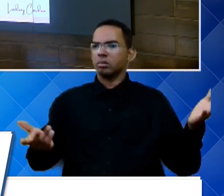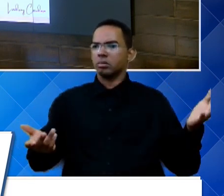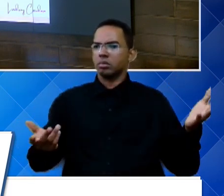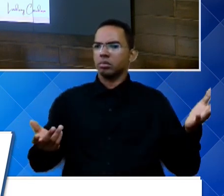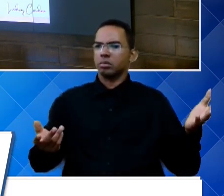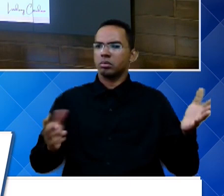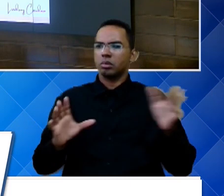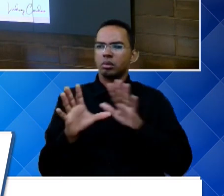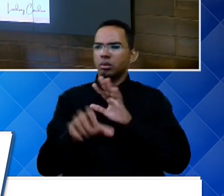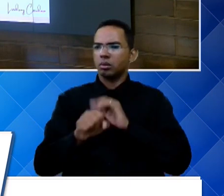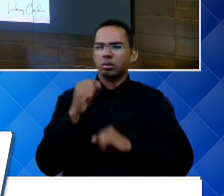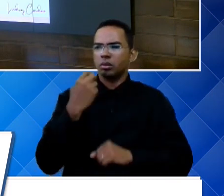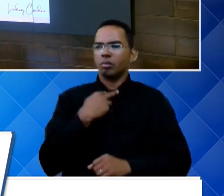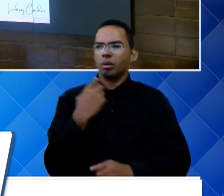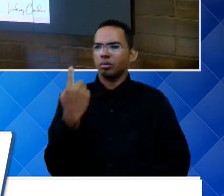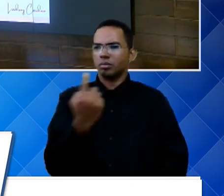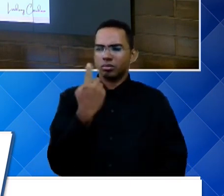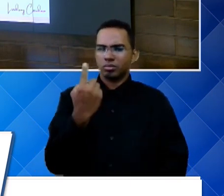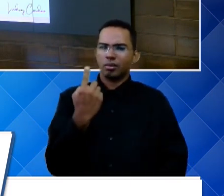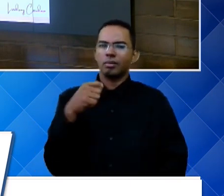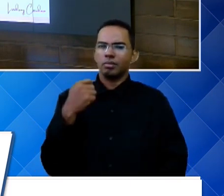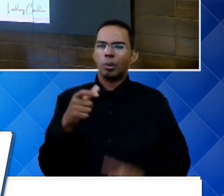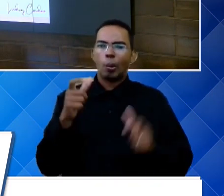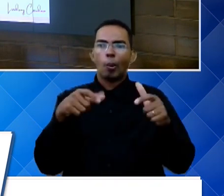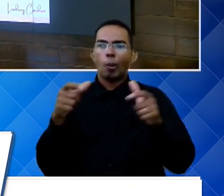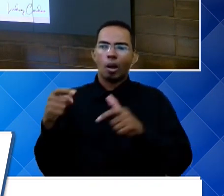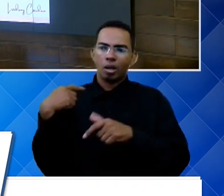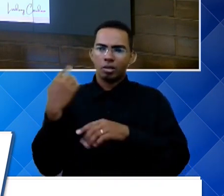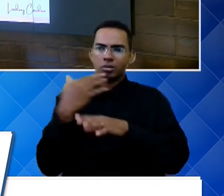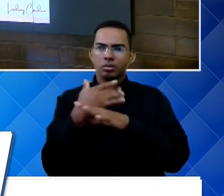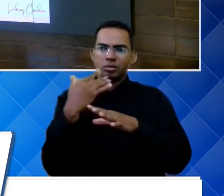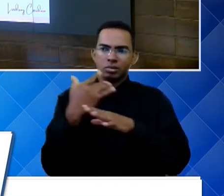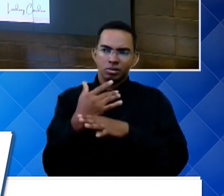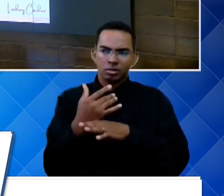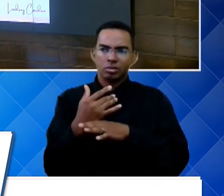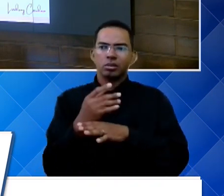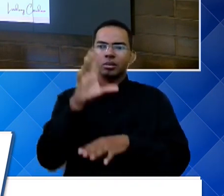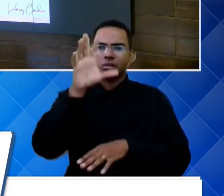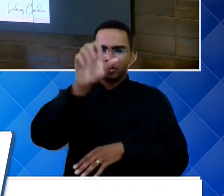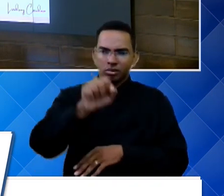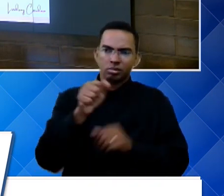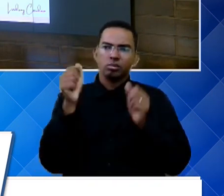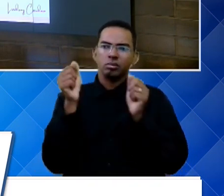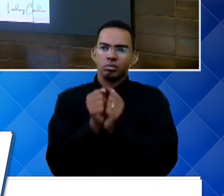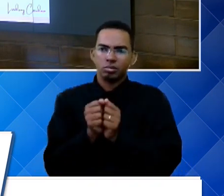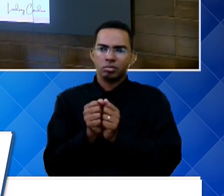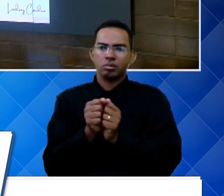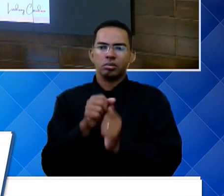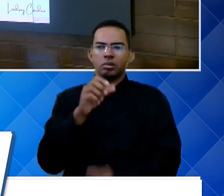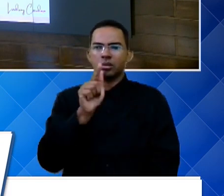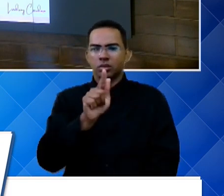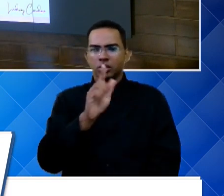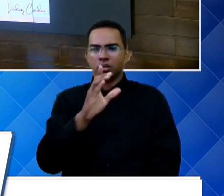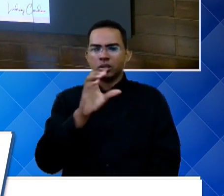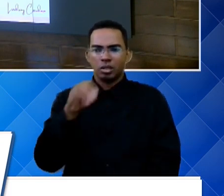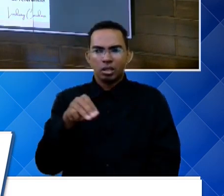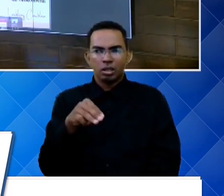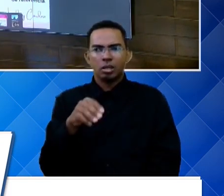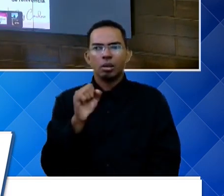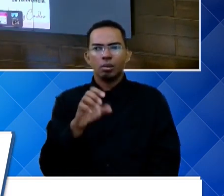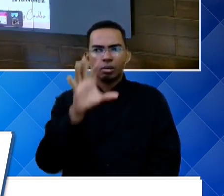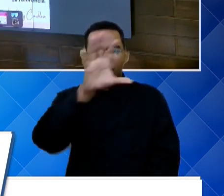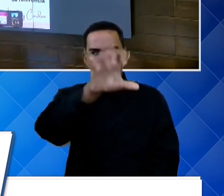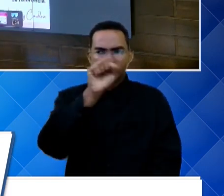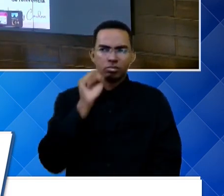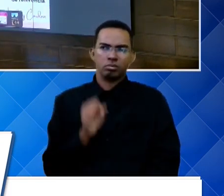captura não pode ir sozinha. Tem locais aqui da nossa cidade que a captura tem que ir junto com a guarda pra poder recolher